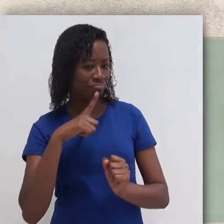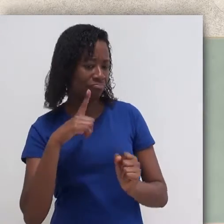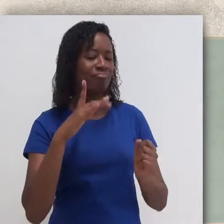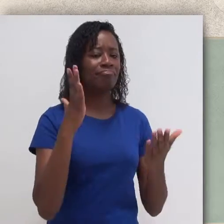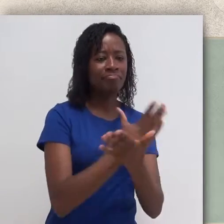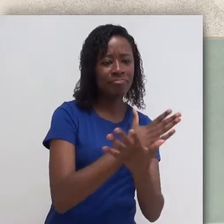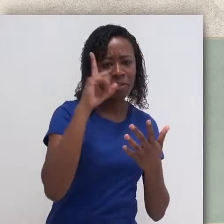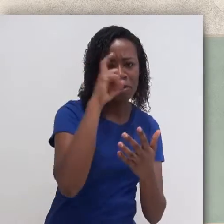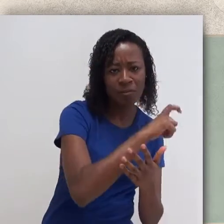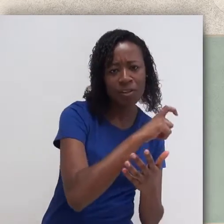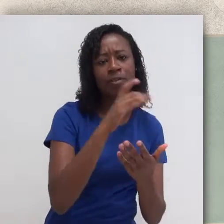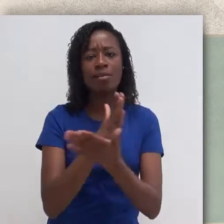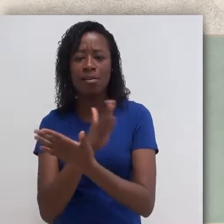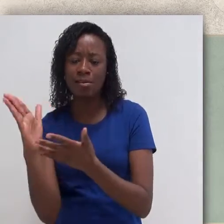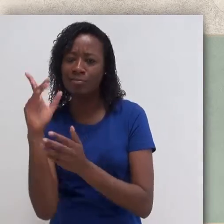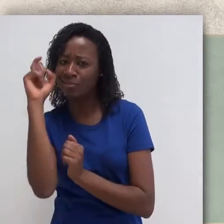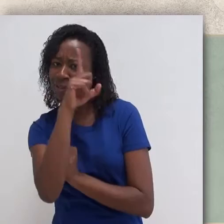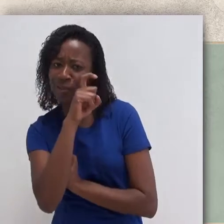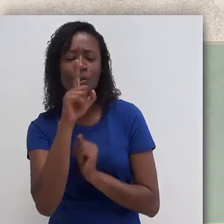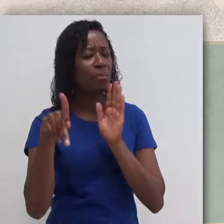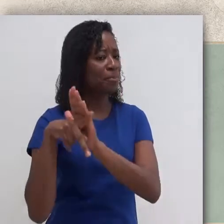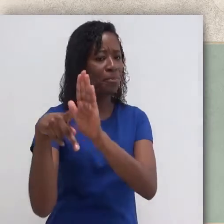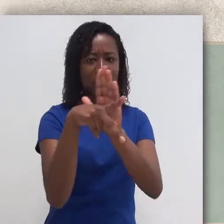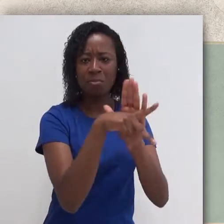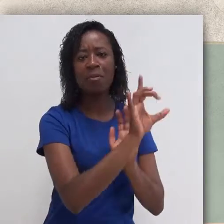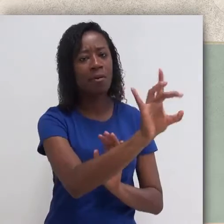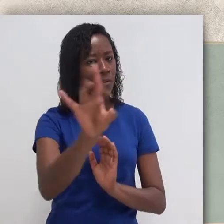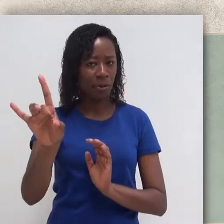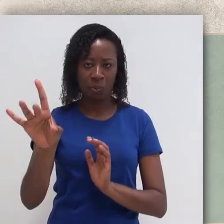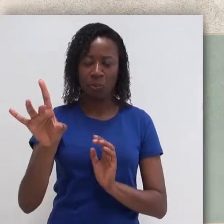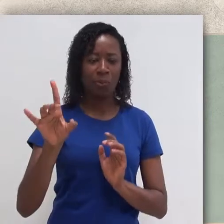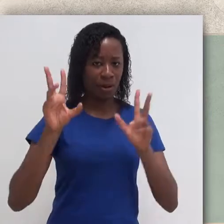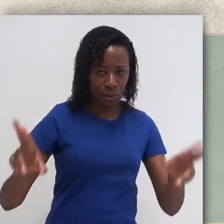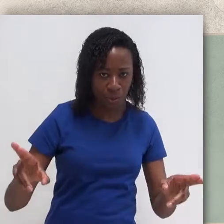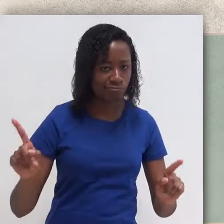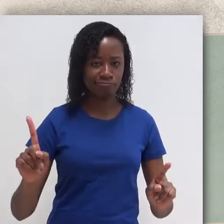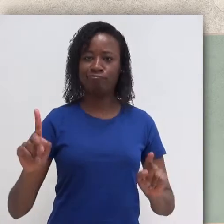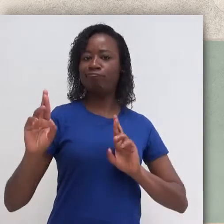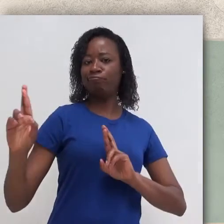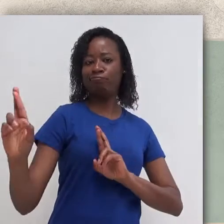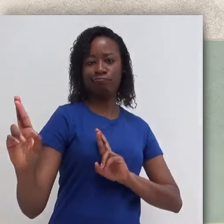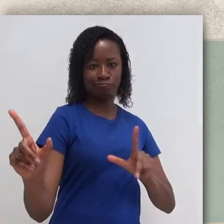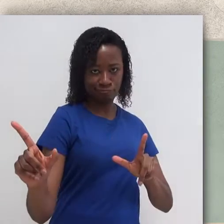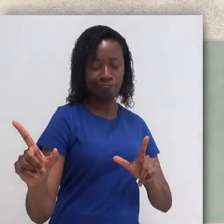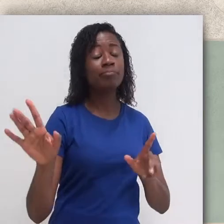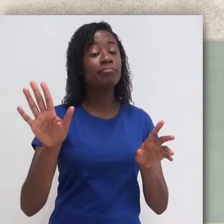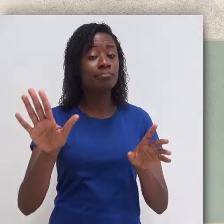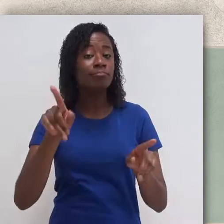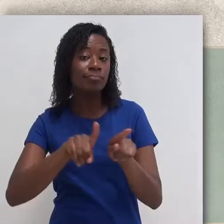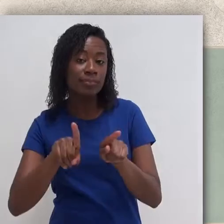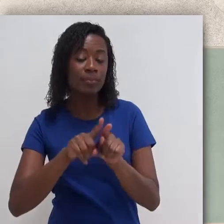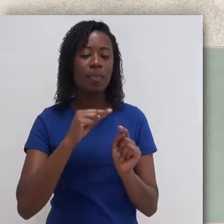dificuldades e facilidades que só nós temos. Homem com bengala. Ninguém mais. Bailarina, jogador, idoso. Da mesma forma,